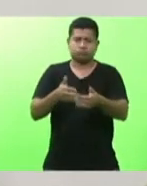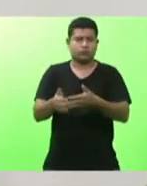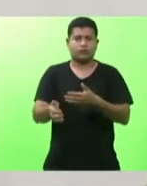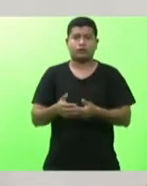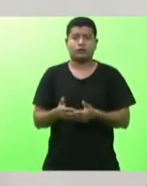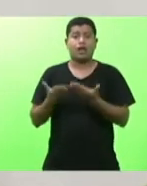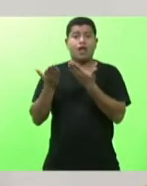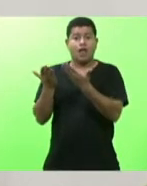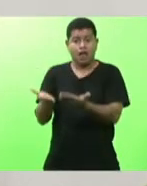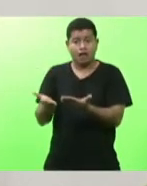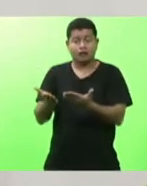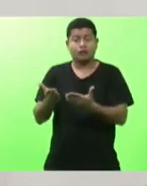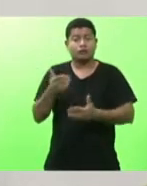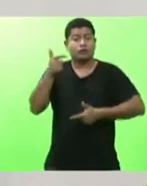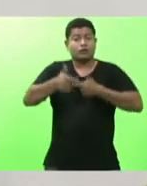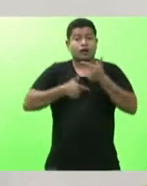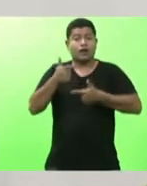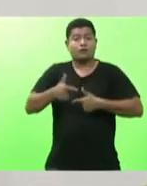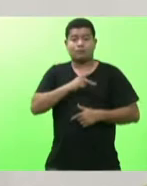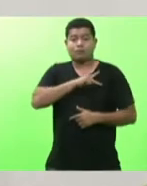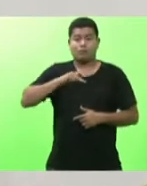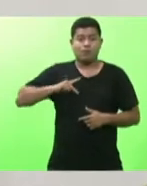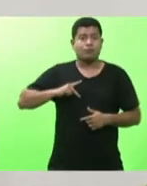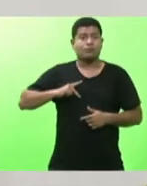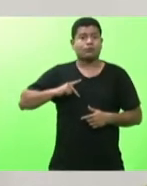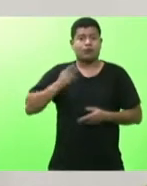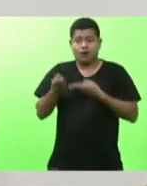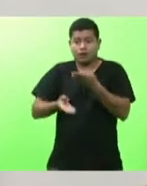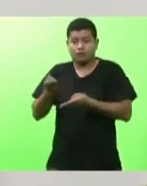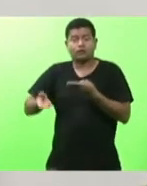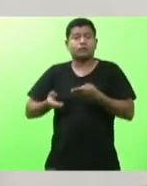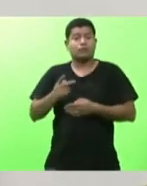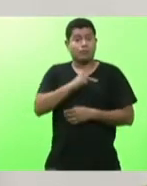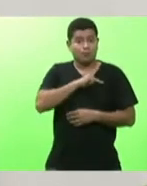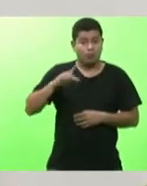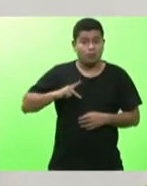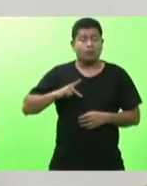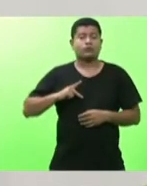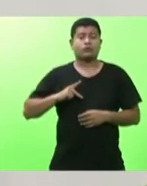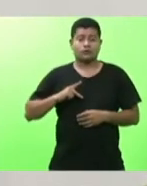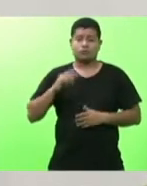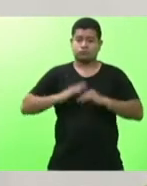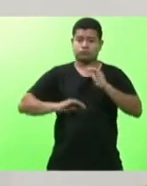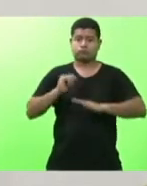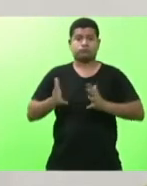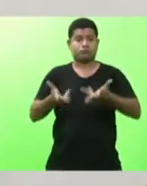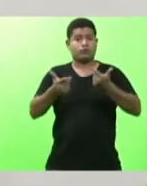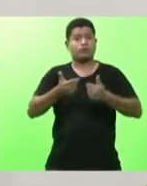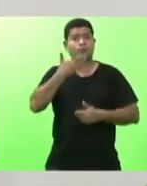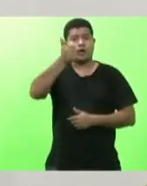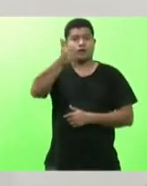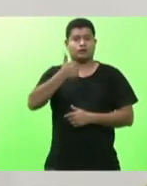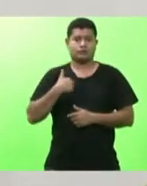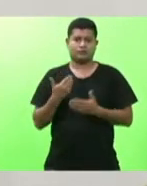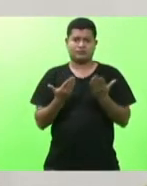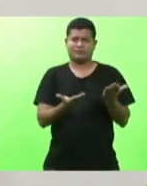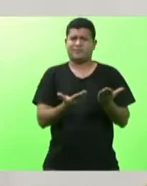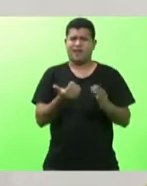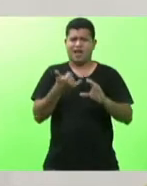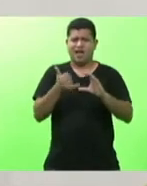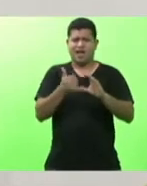serviços públicos sejam mais eficientes, e este é um caso. É inadmissível que a Celeste que não possa